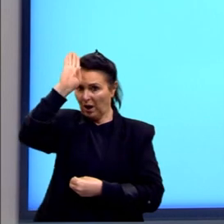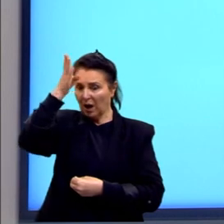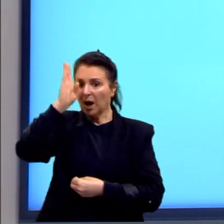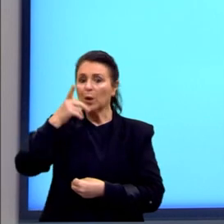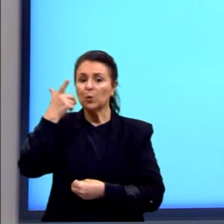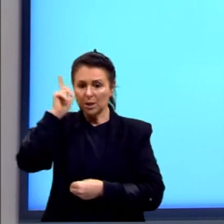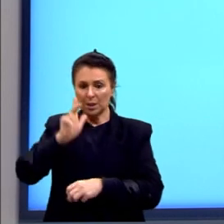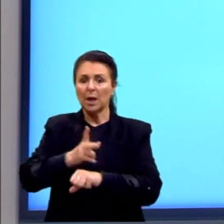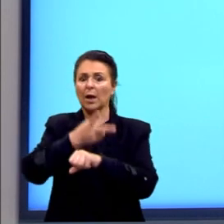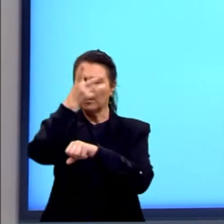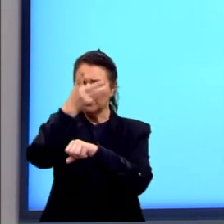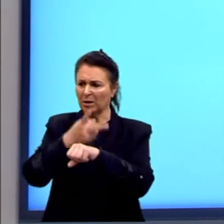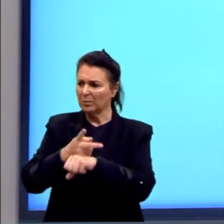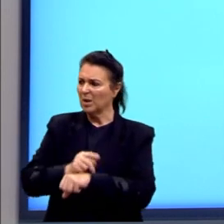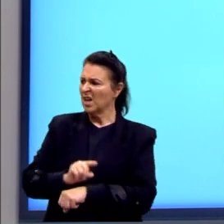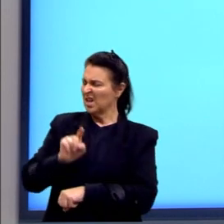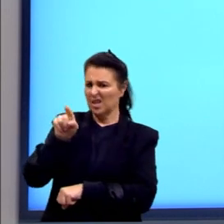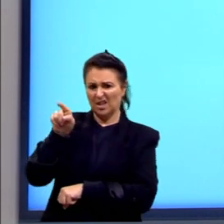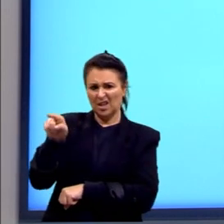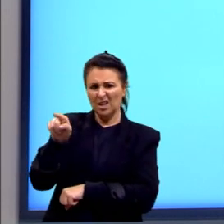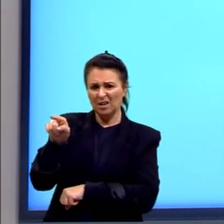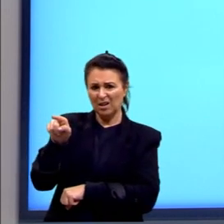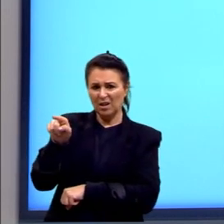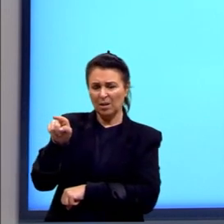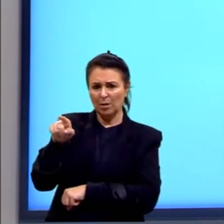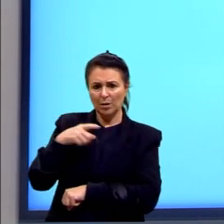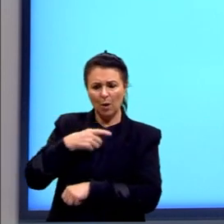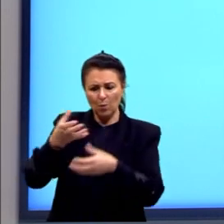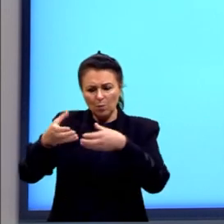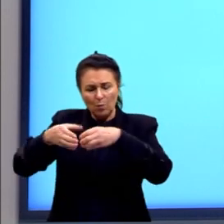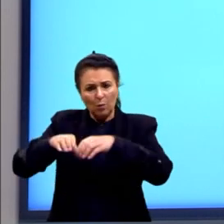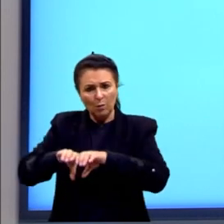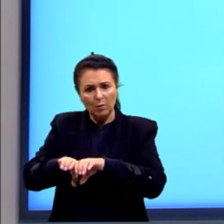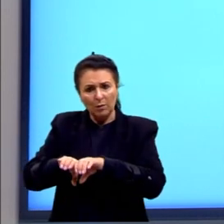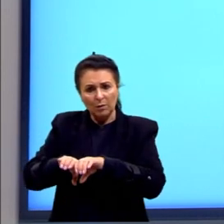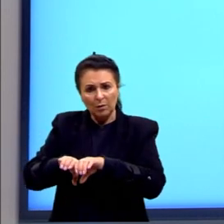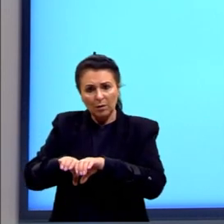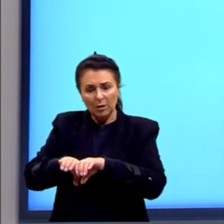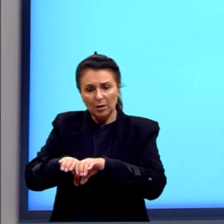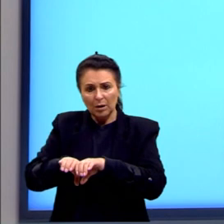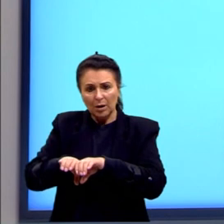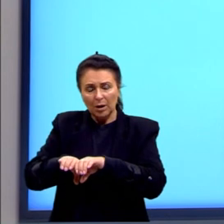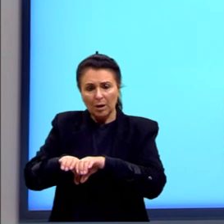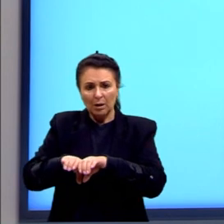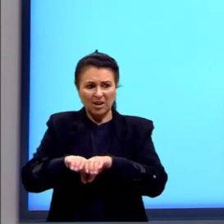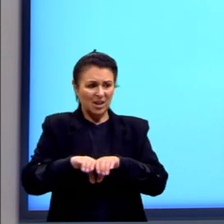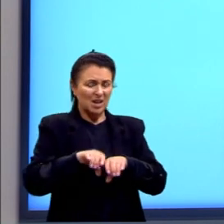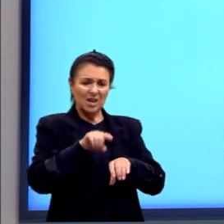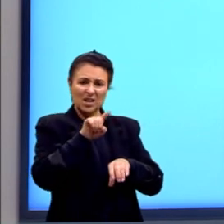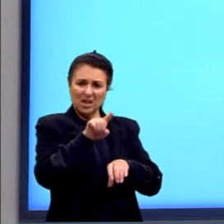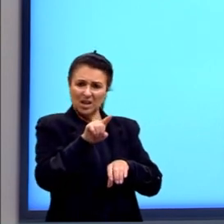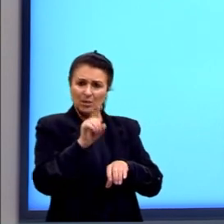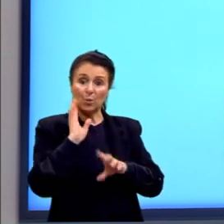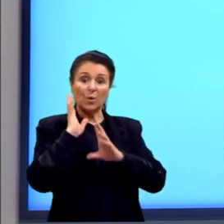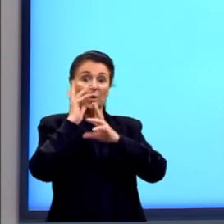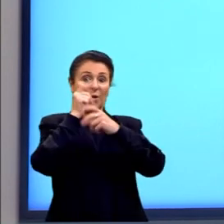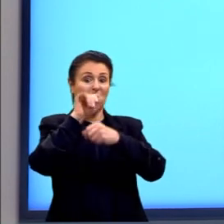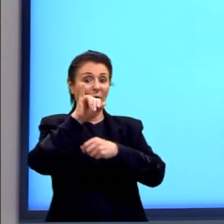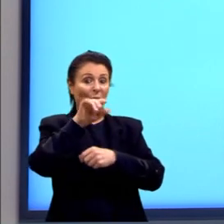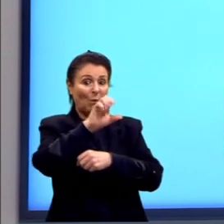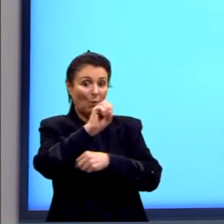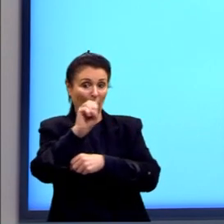vai dizer, isso aí é um ovo. Isso, retomando o Henry.